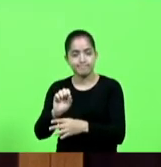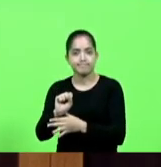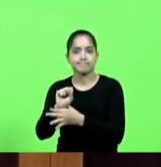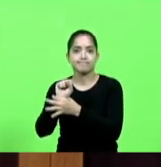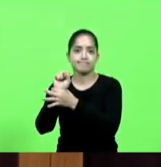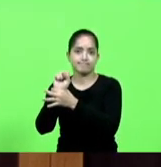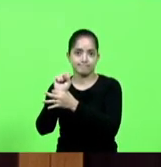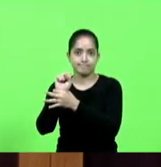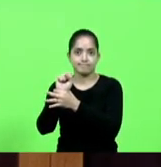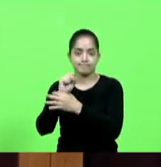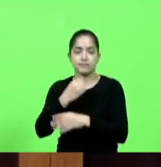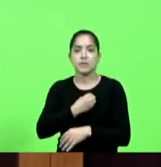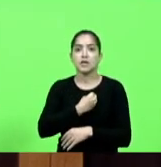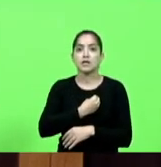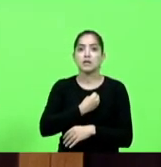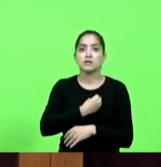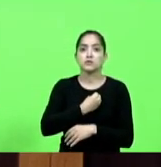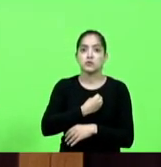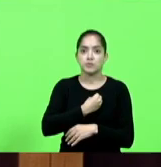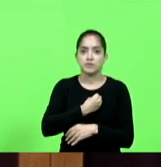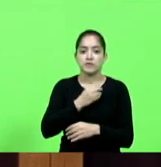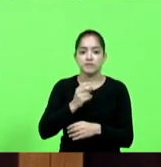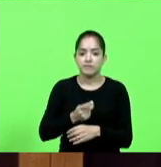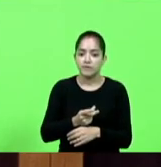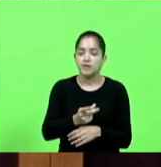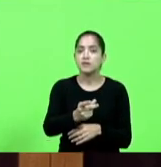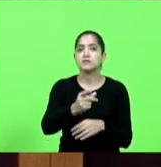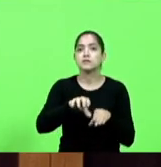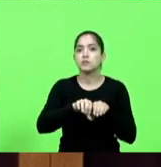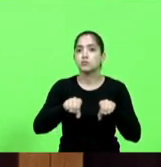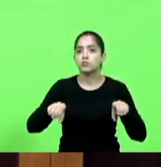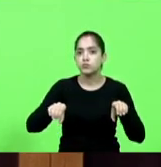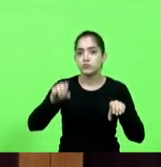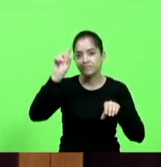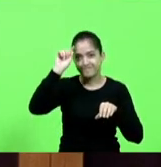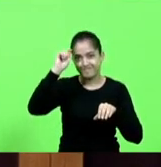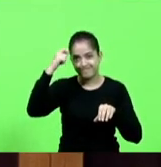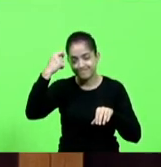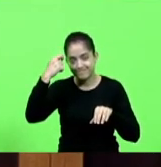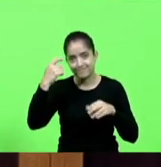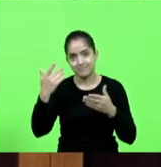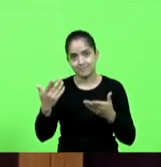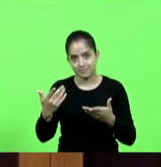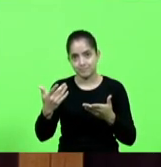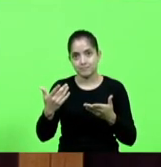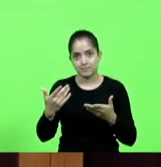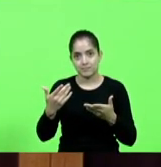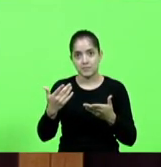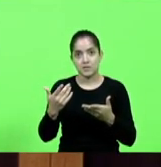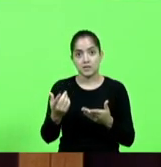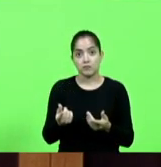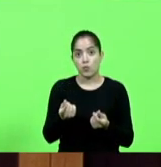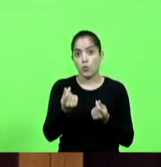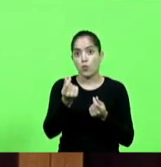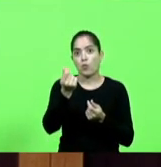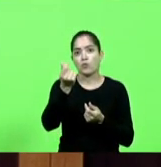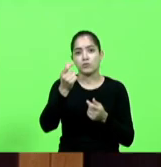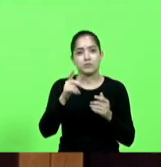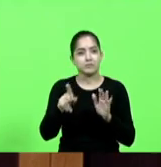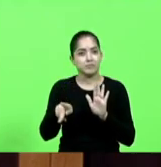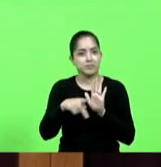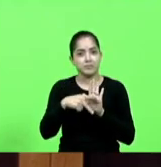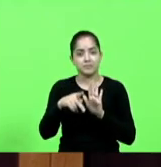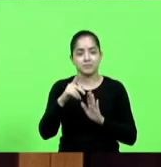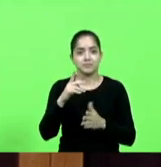a sobrevivência do nosso carvão daquele que já foi o nosso ouro negro e a